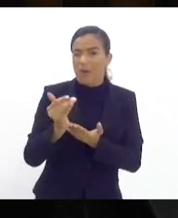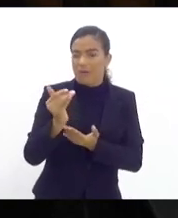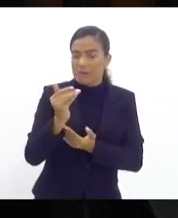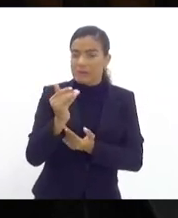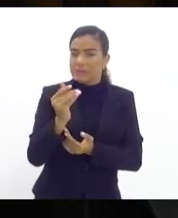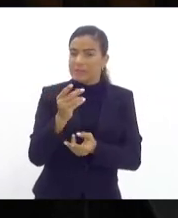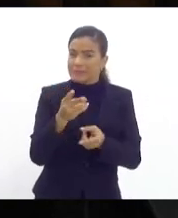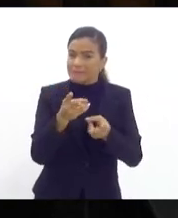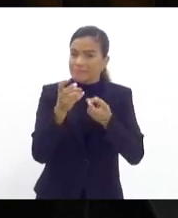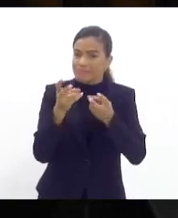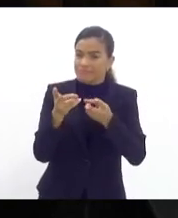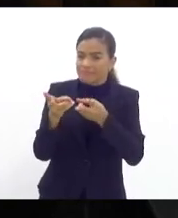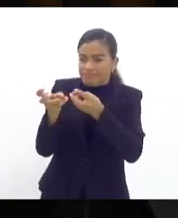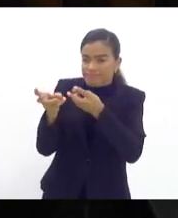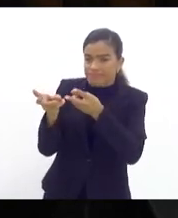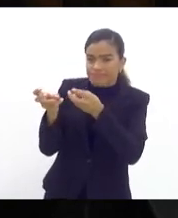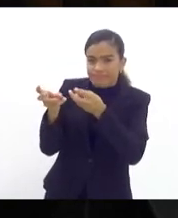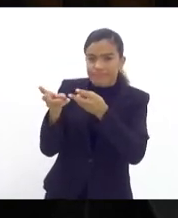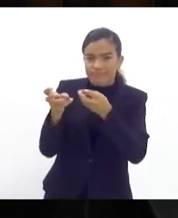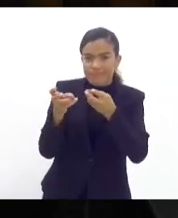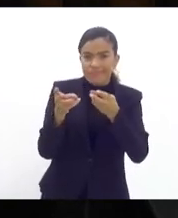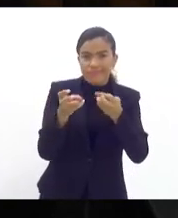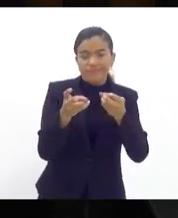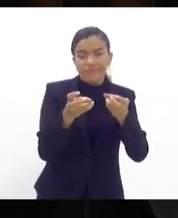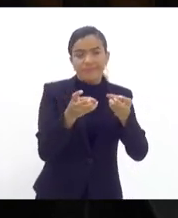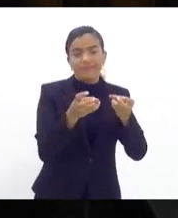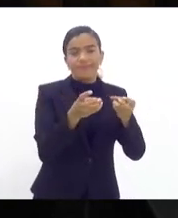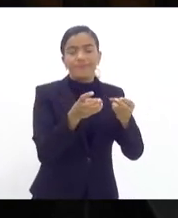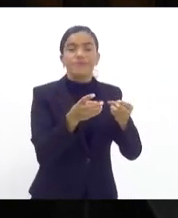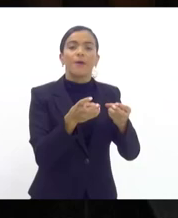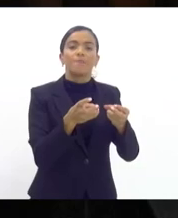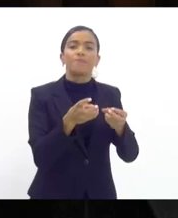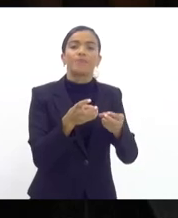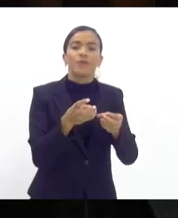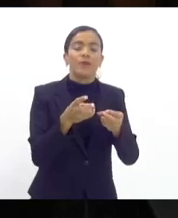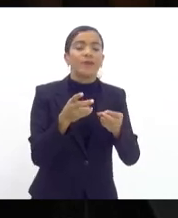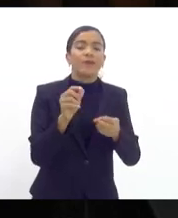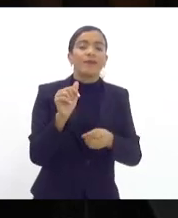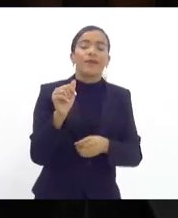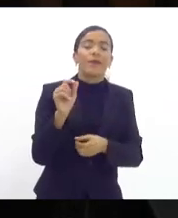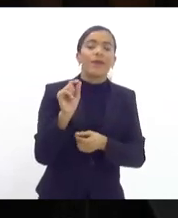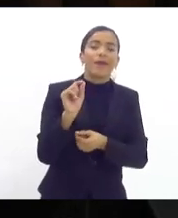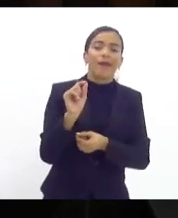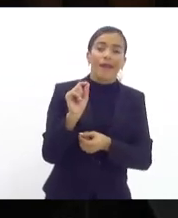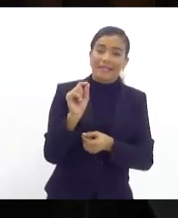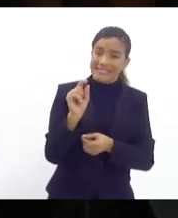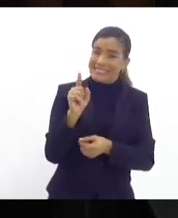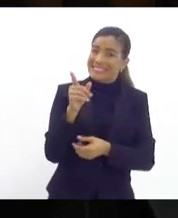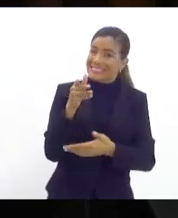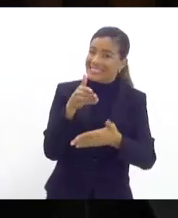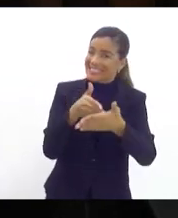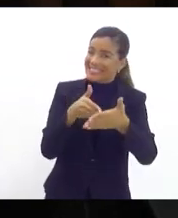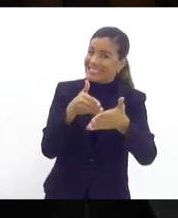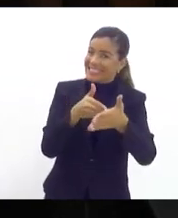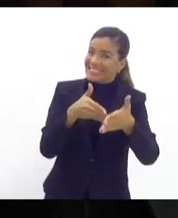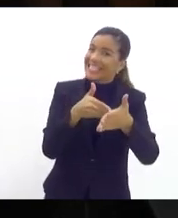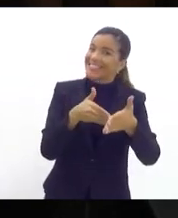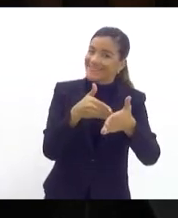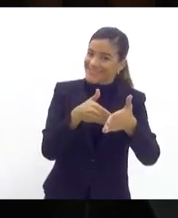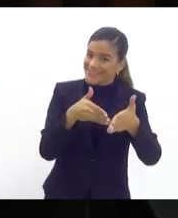verificar que o nosso horizonte está muito difícil.